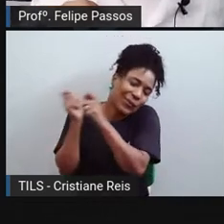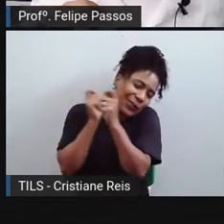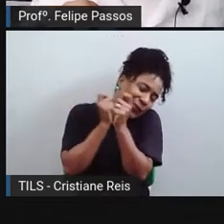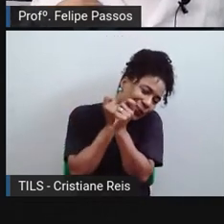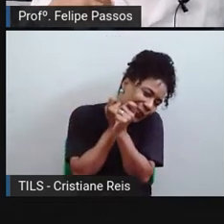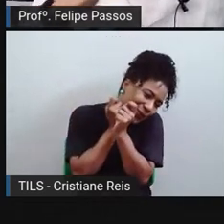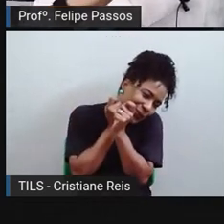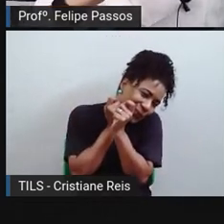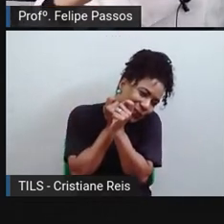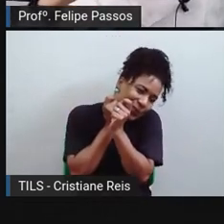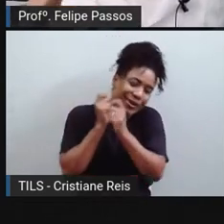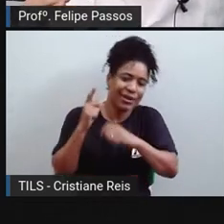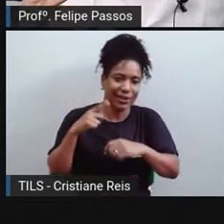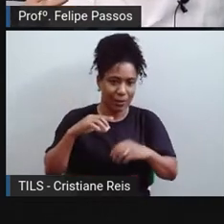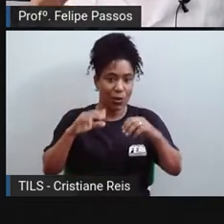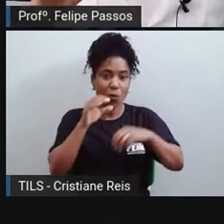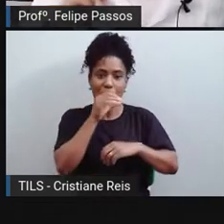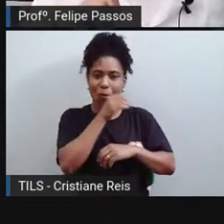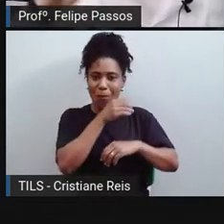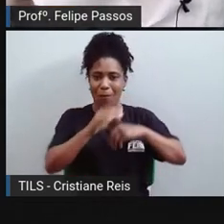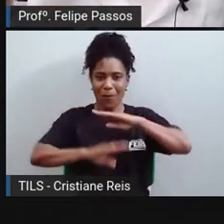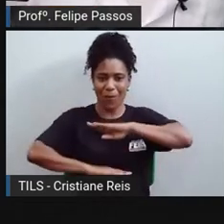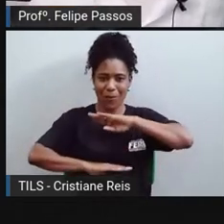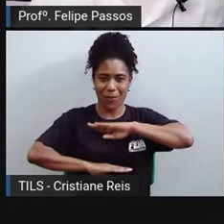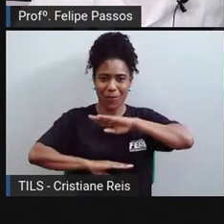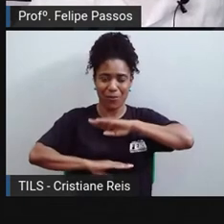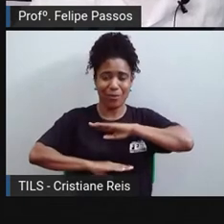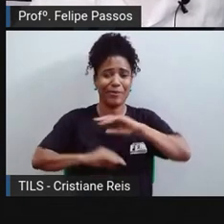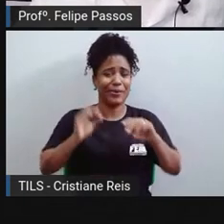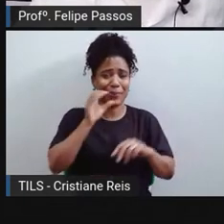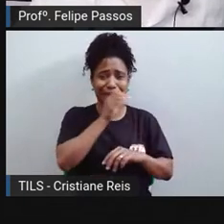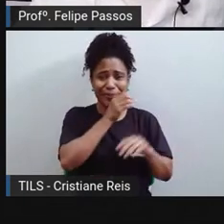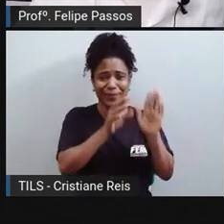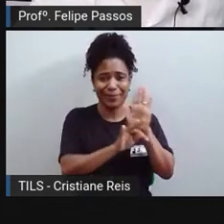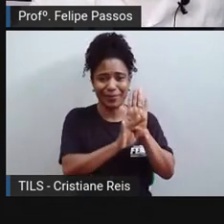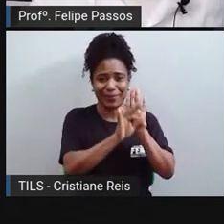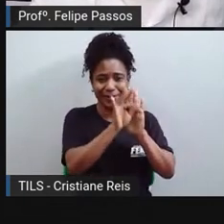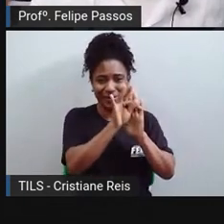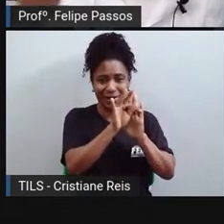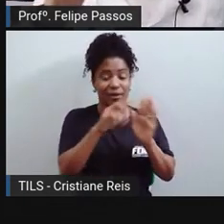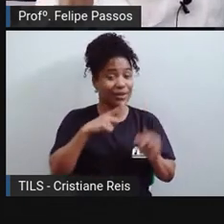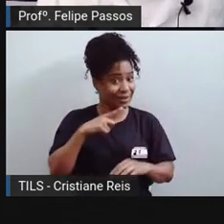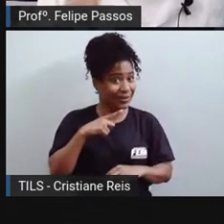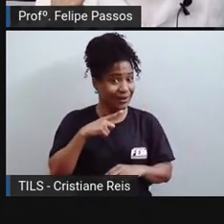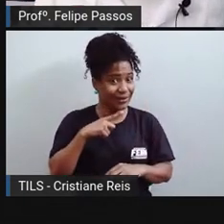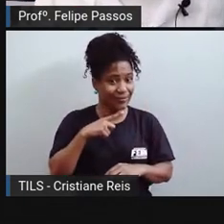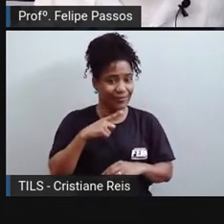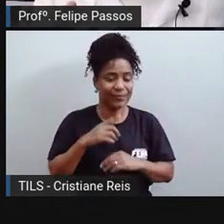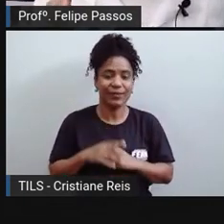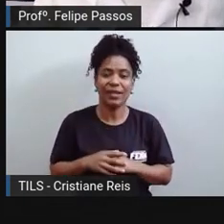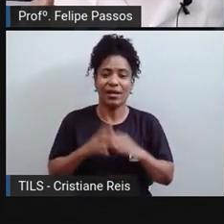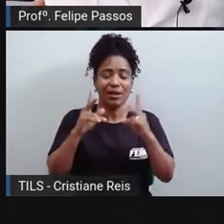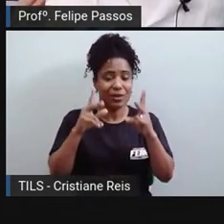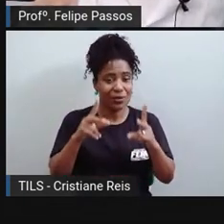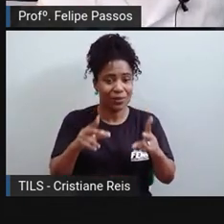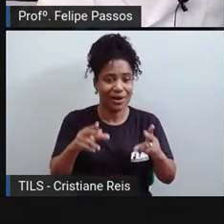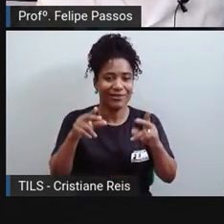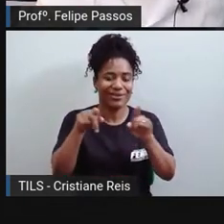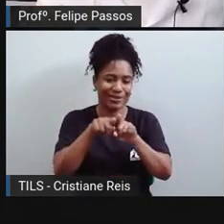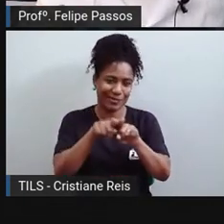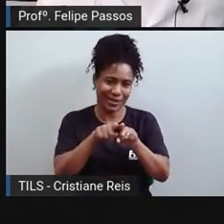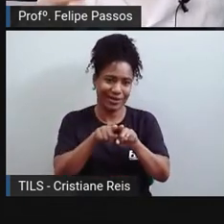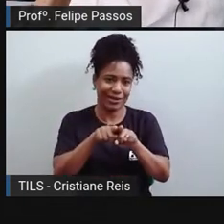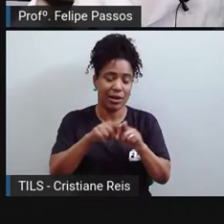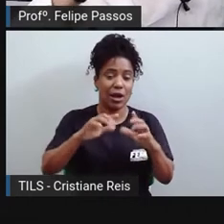produziu. Então, o cobertor, ele não deixa o calor ir embora, certo? A mesma coisa a nossa atmosfera